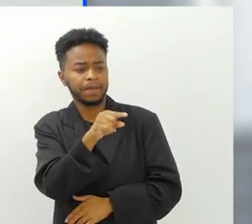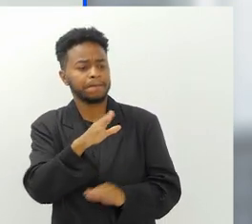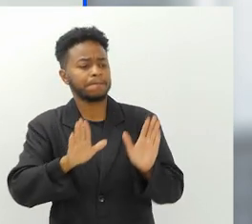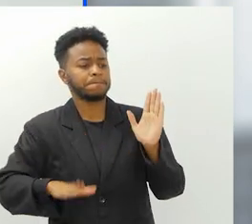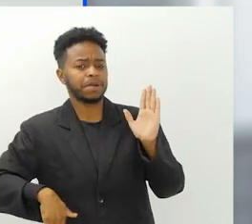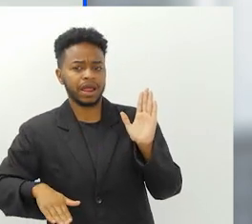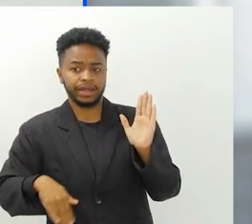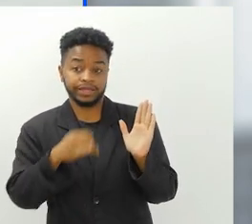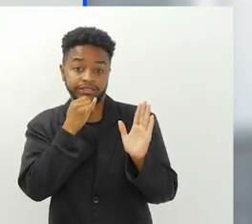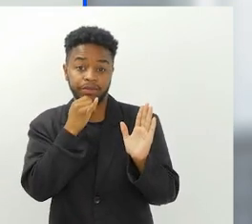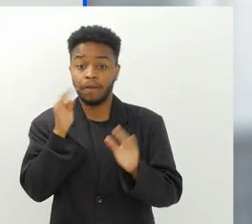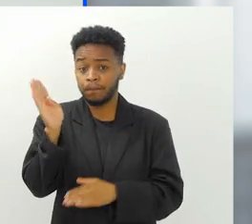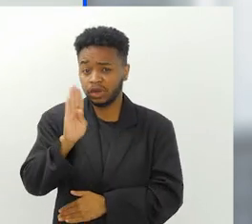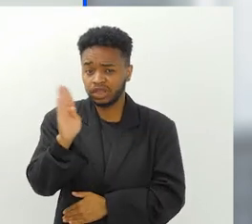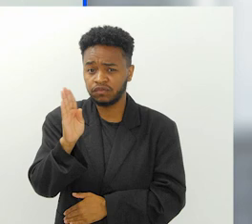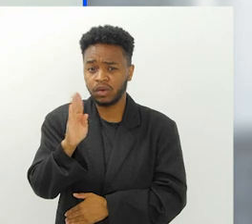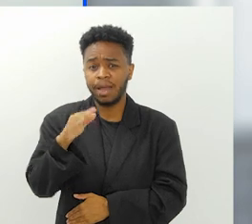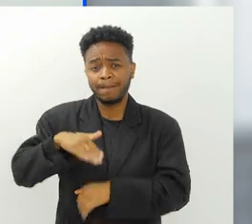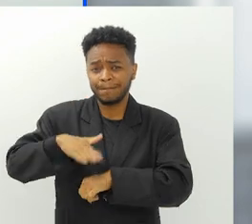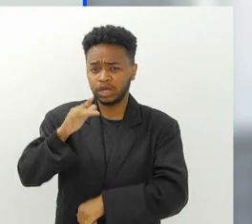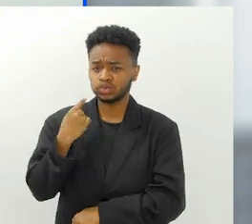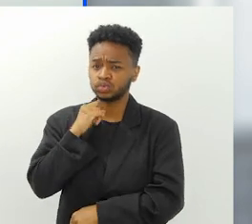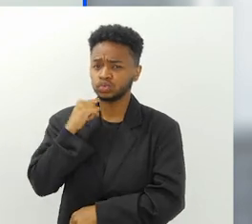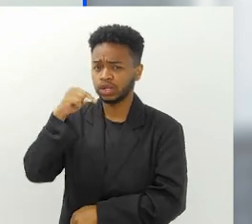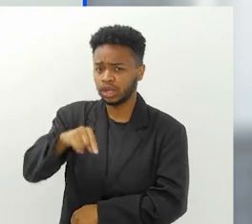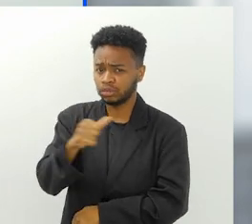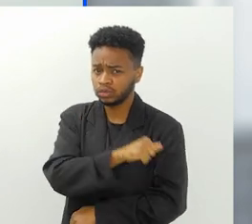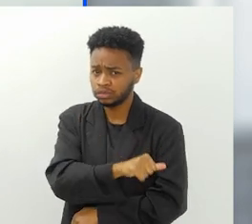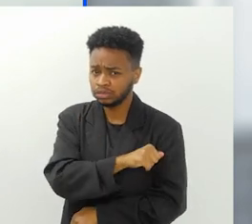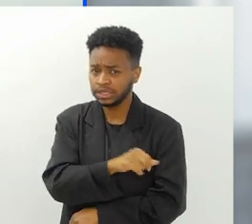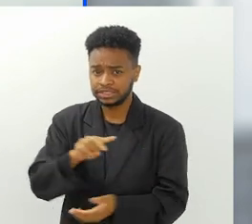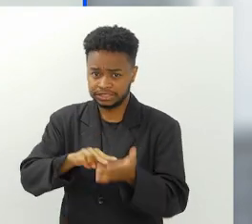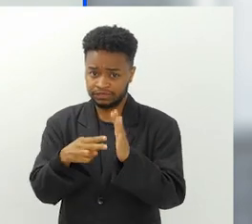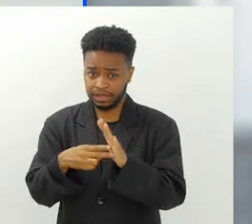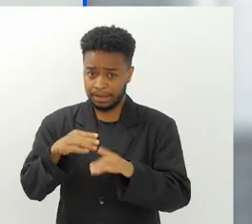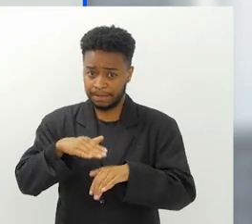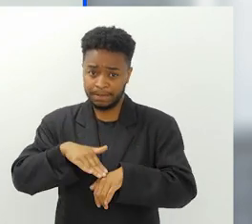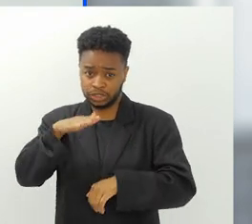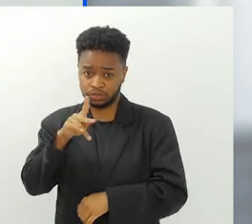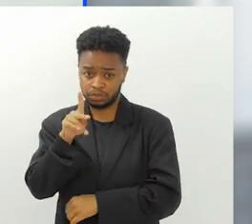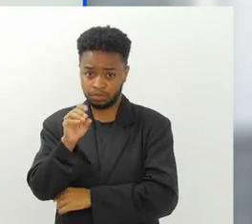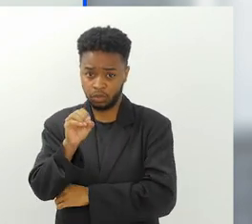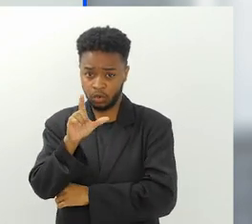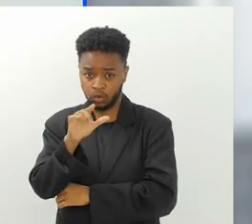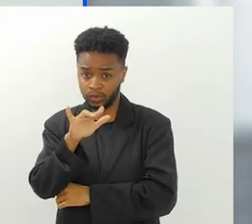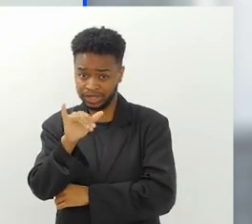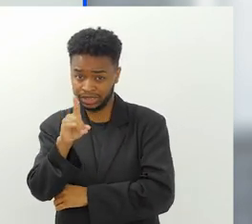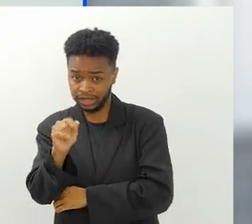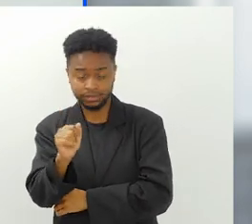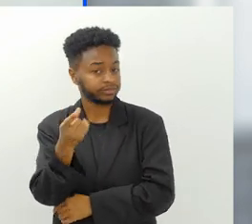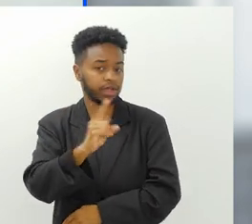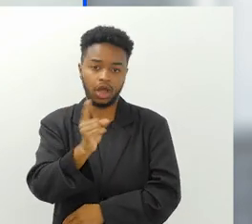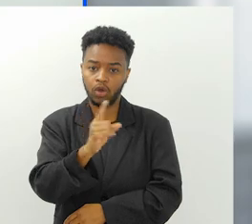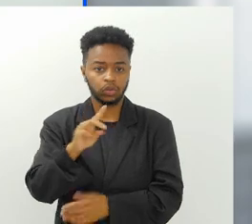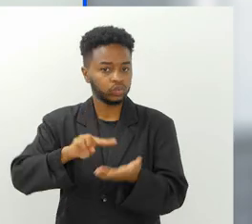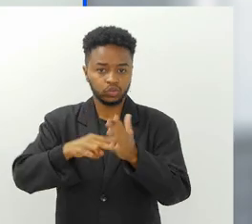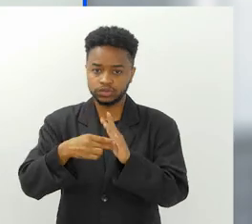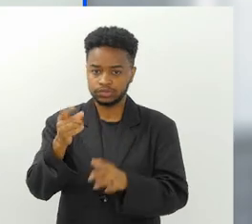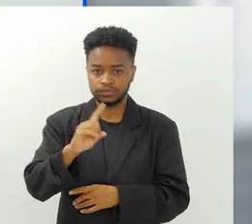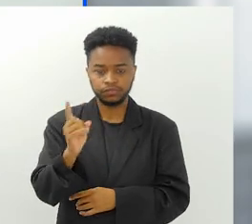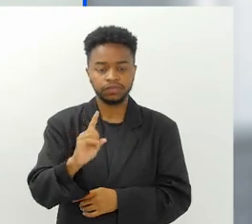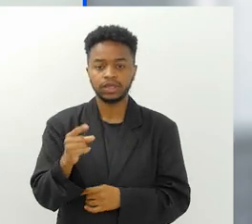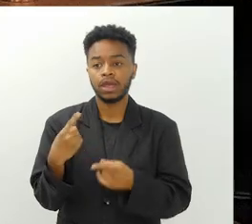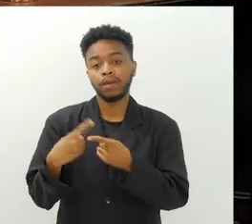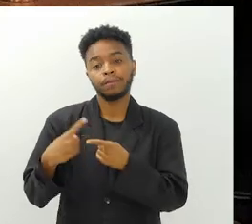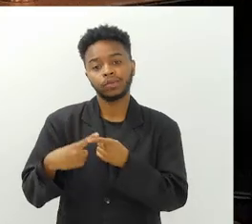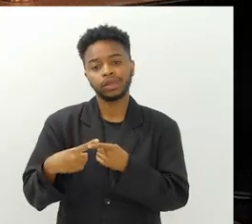praia X, como a do Botafogo, é a mais suja do Rio de Janeiro. Isso significa que ela é a mais poluída? Não significa que ela é a mais poluída. É